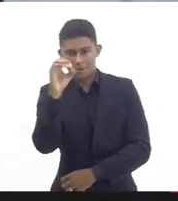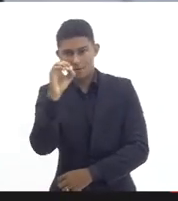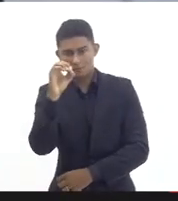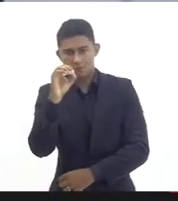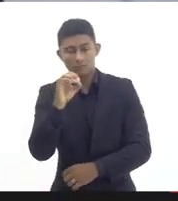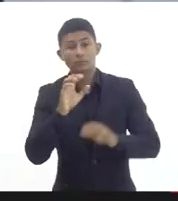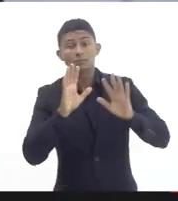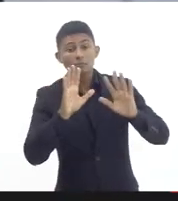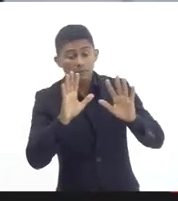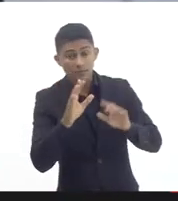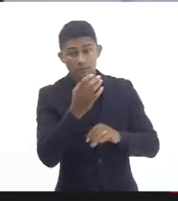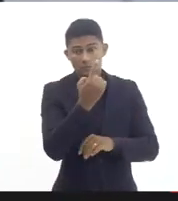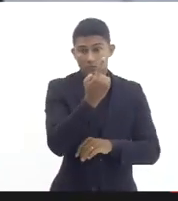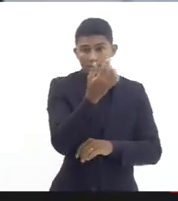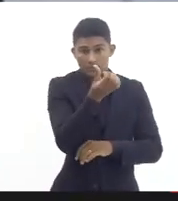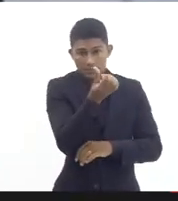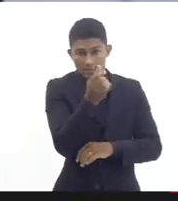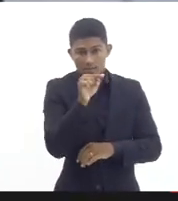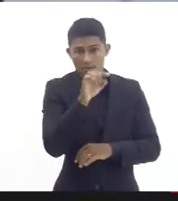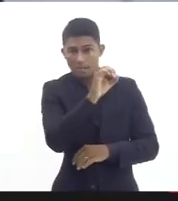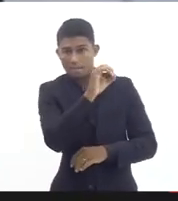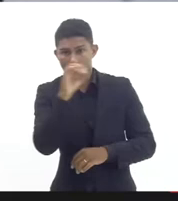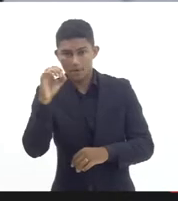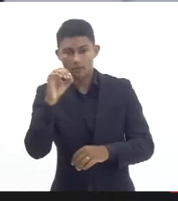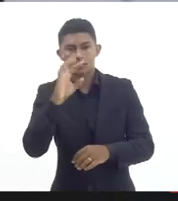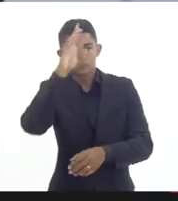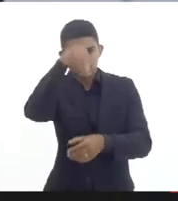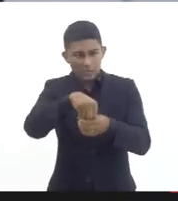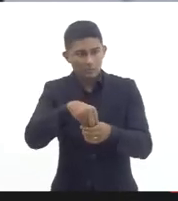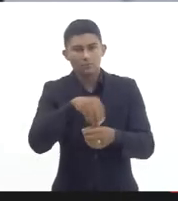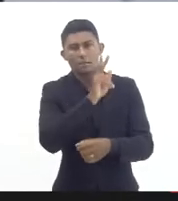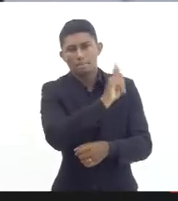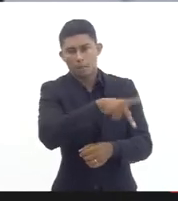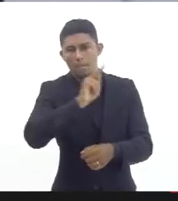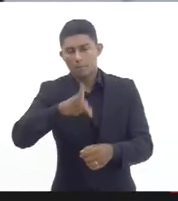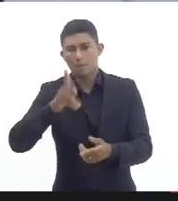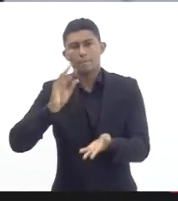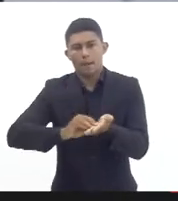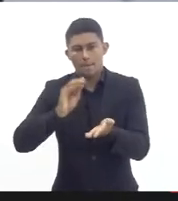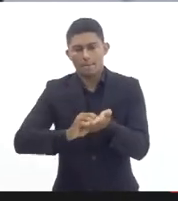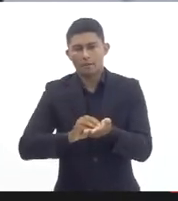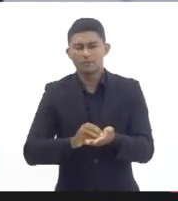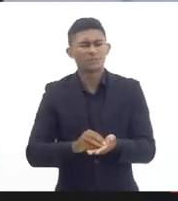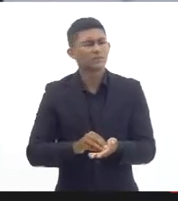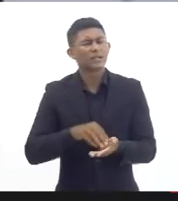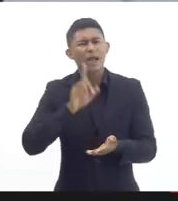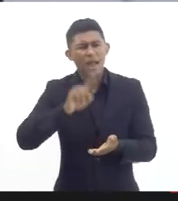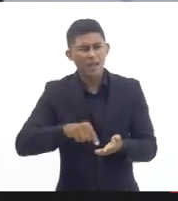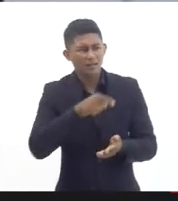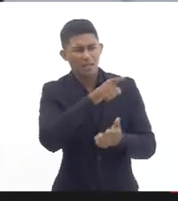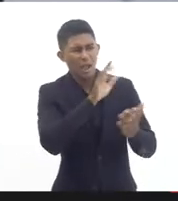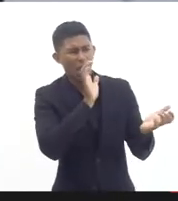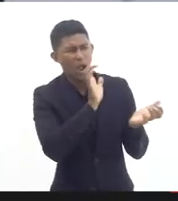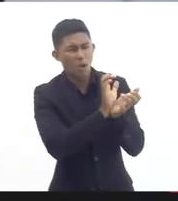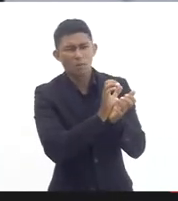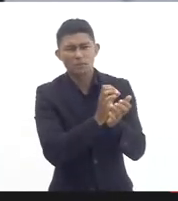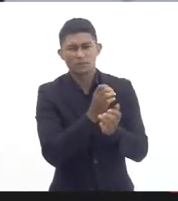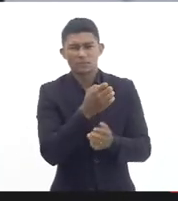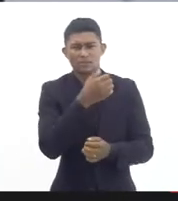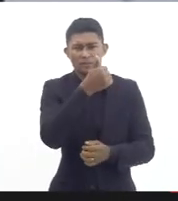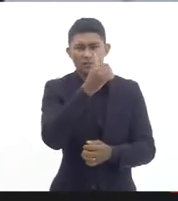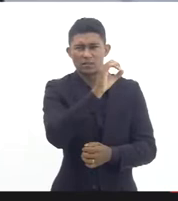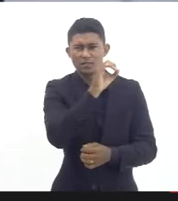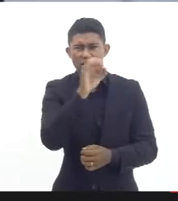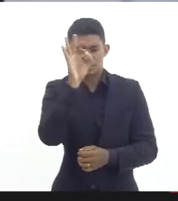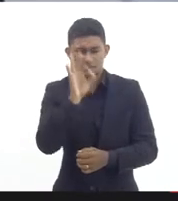com algum tipo de carência não são turmas em 100% reais porque tem turmas